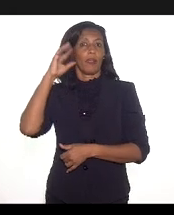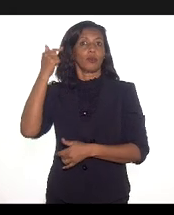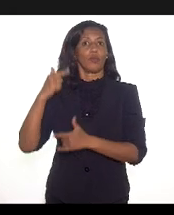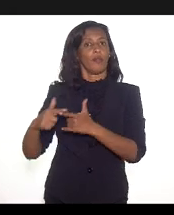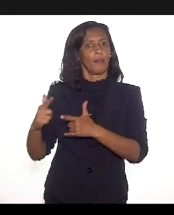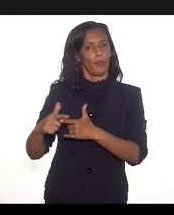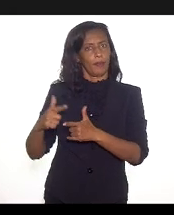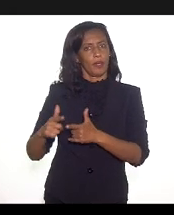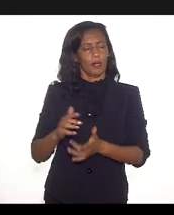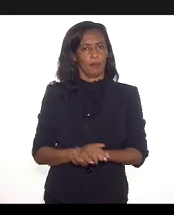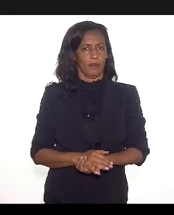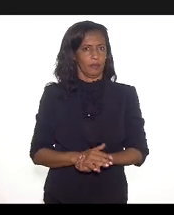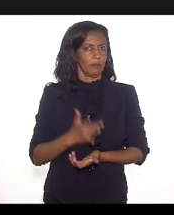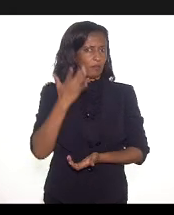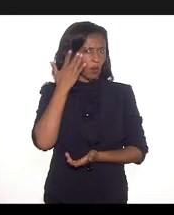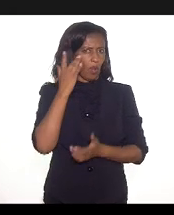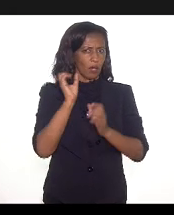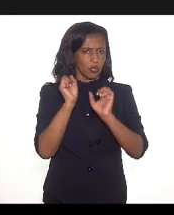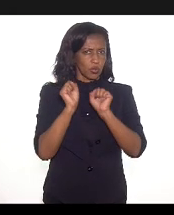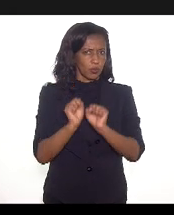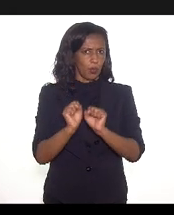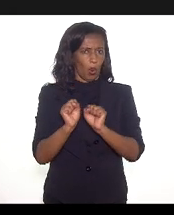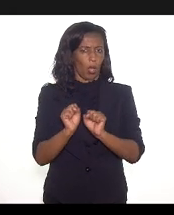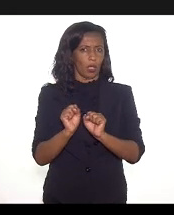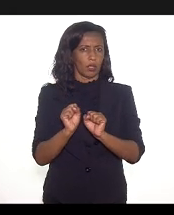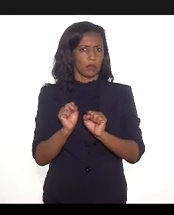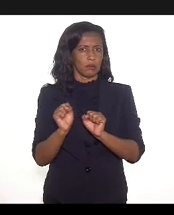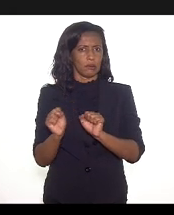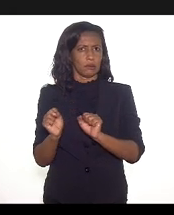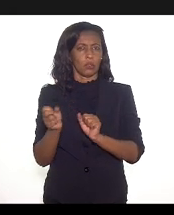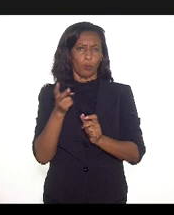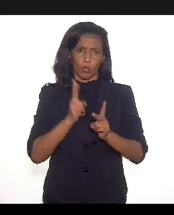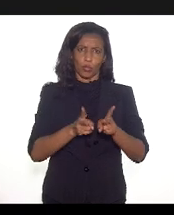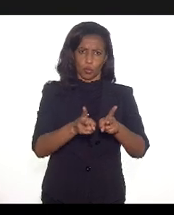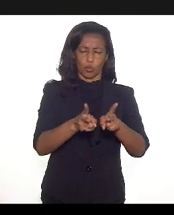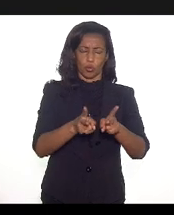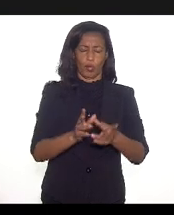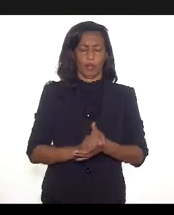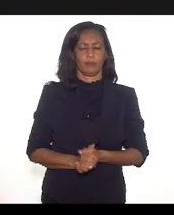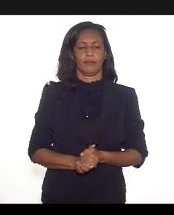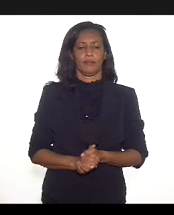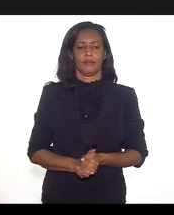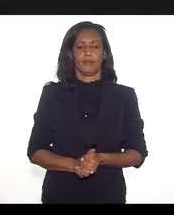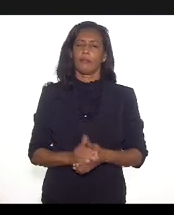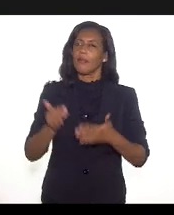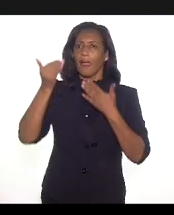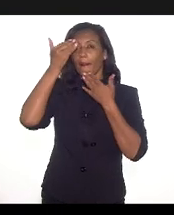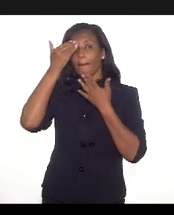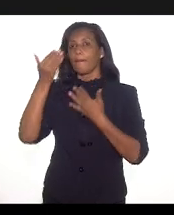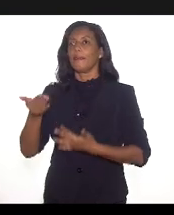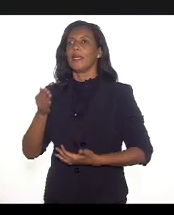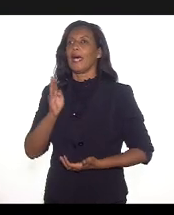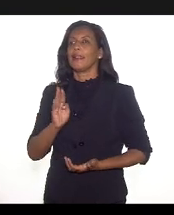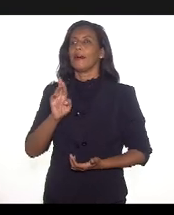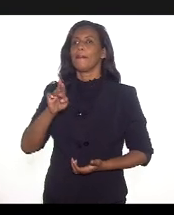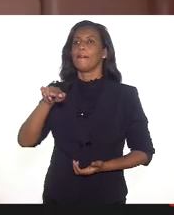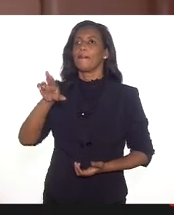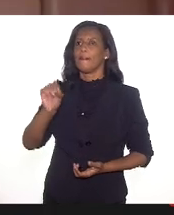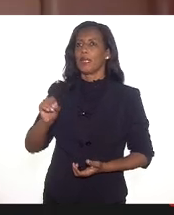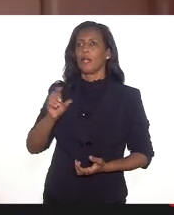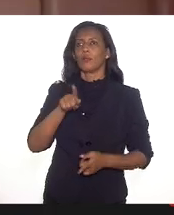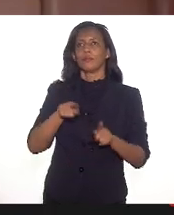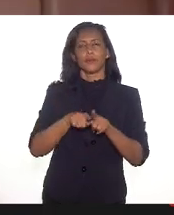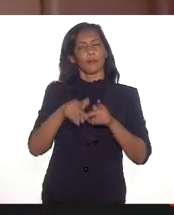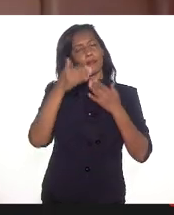problema e acho que a gente pode passar, Continuar. Então, tudo bem. Obrigada, Breno. Também